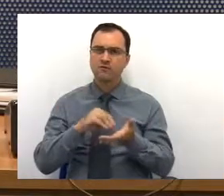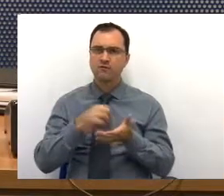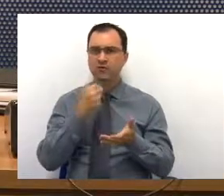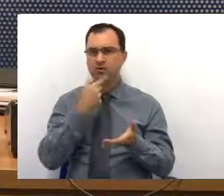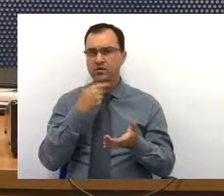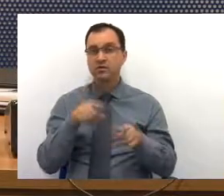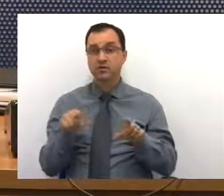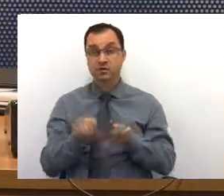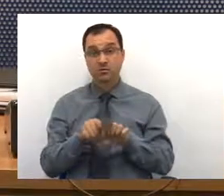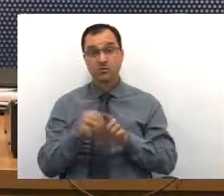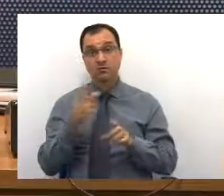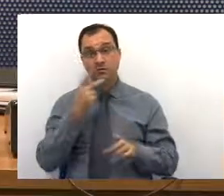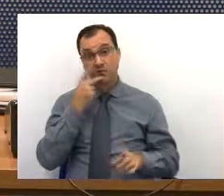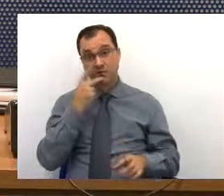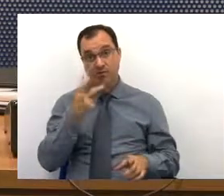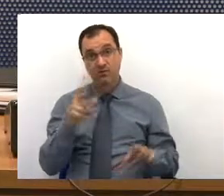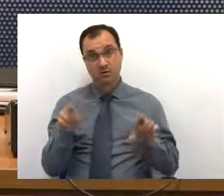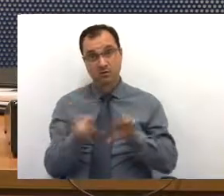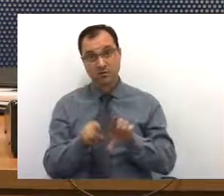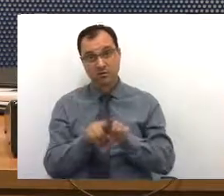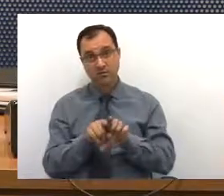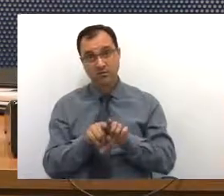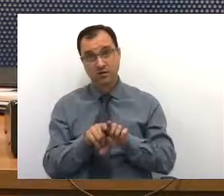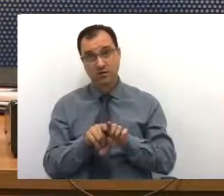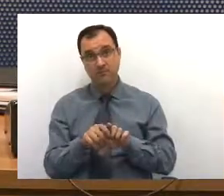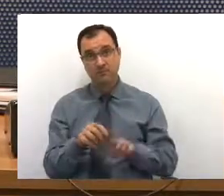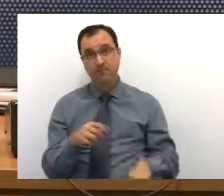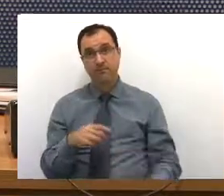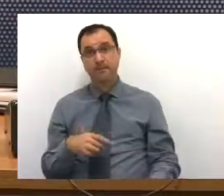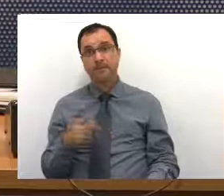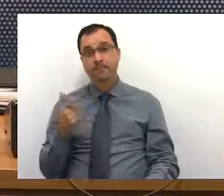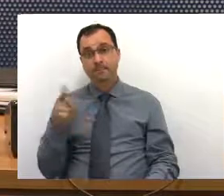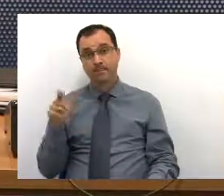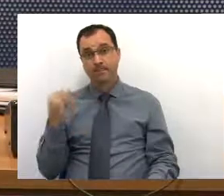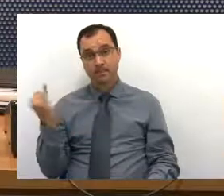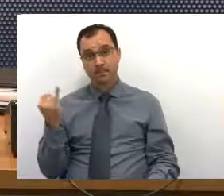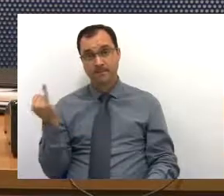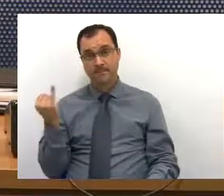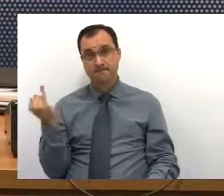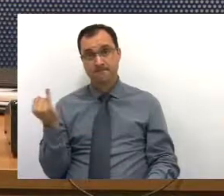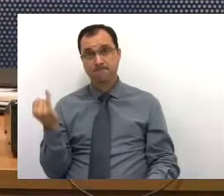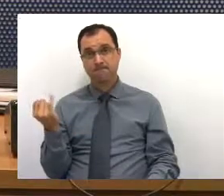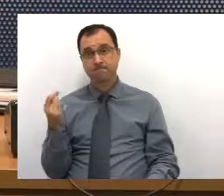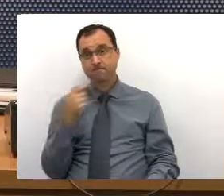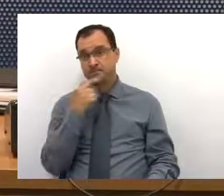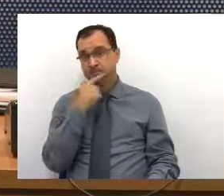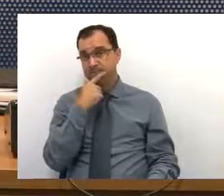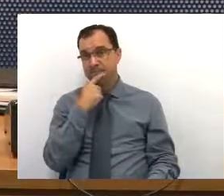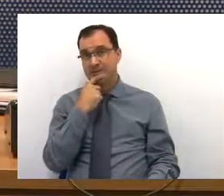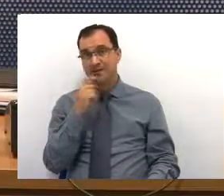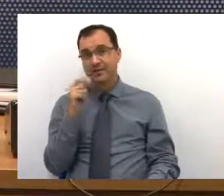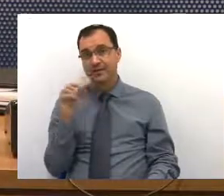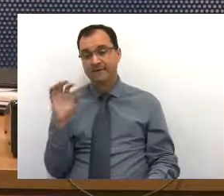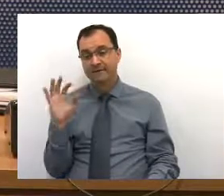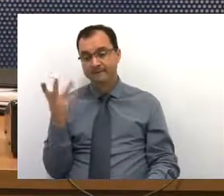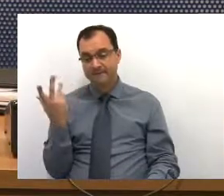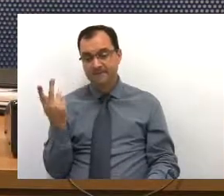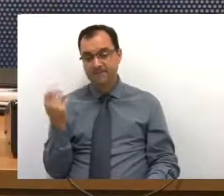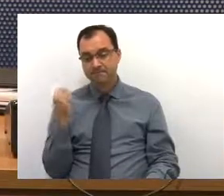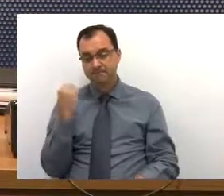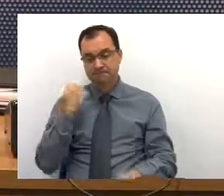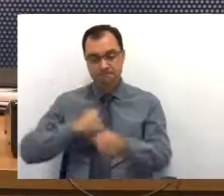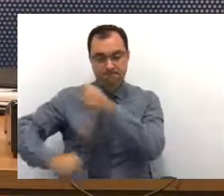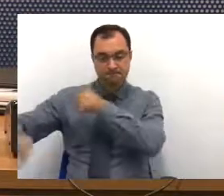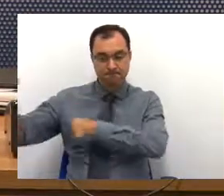também que uma coisa importante que aconteceu de dois